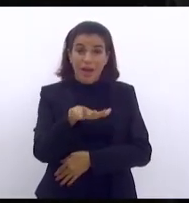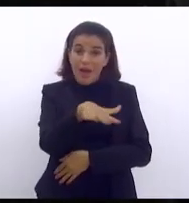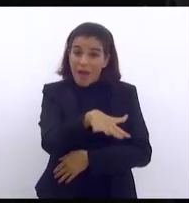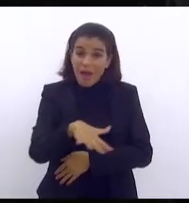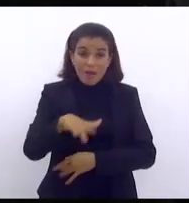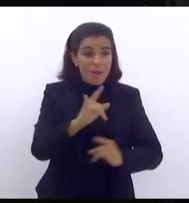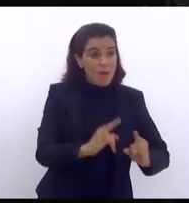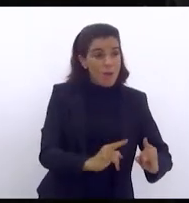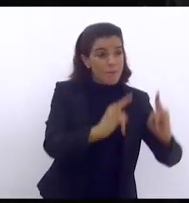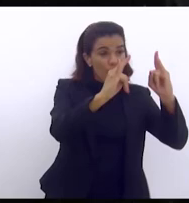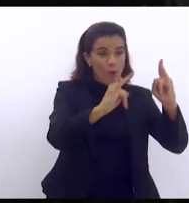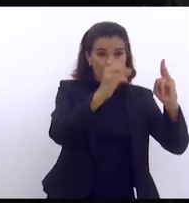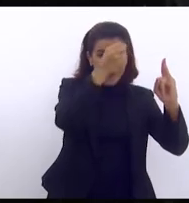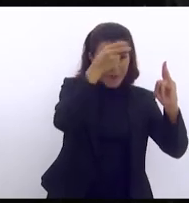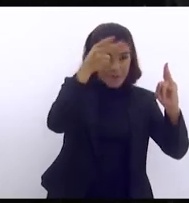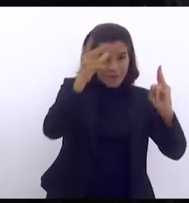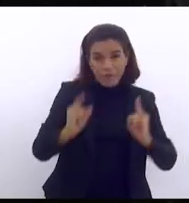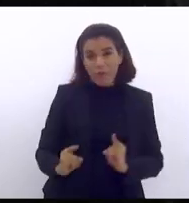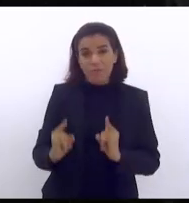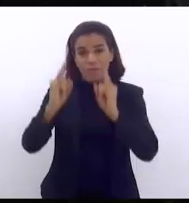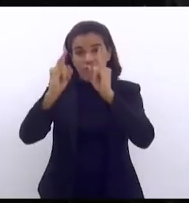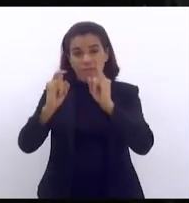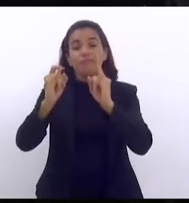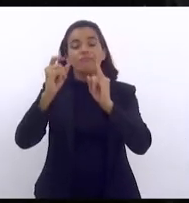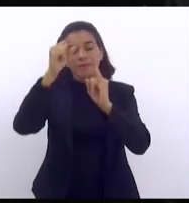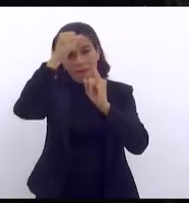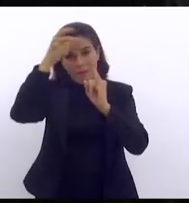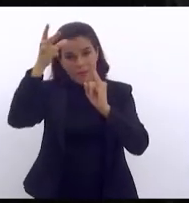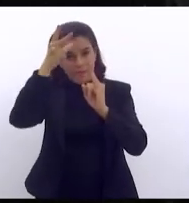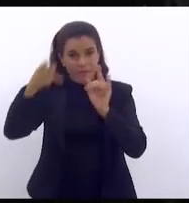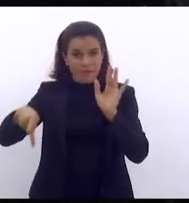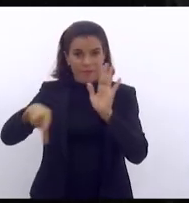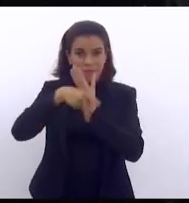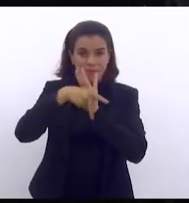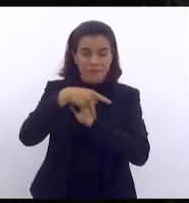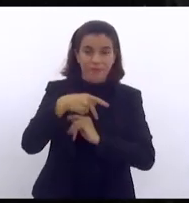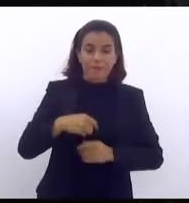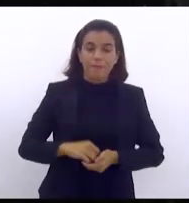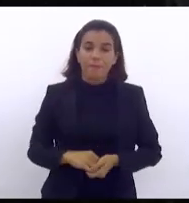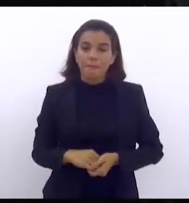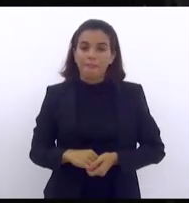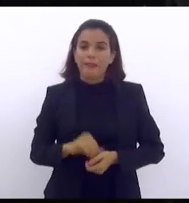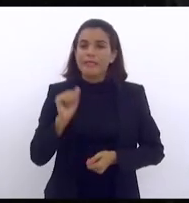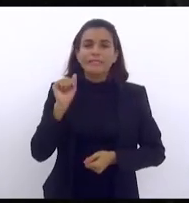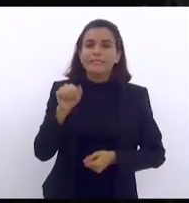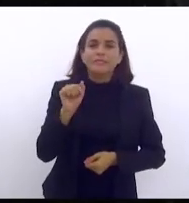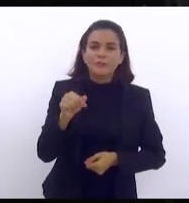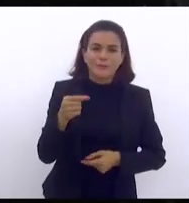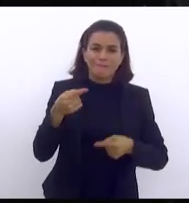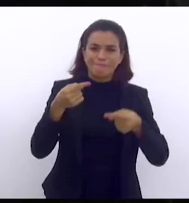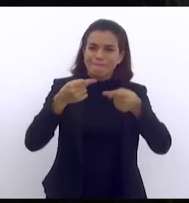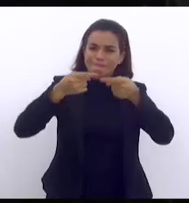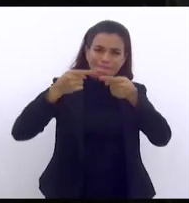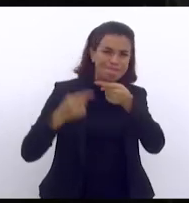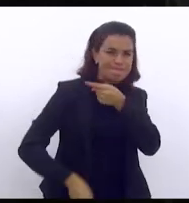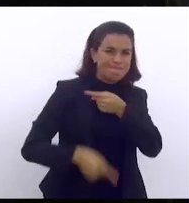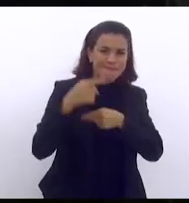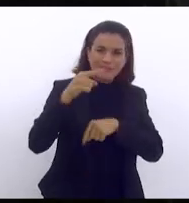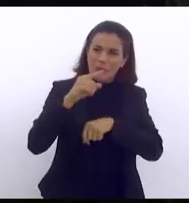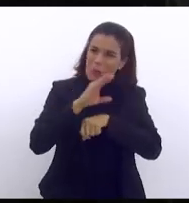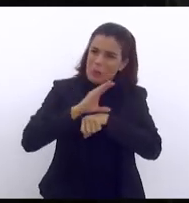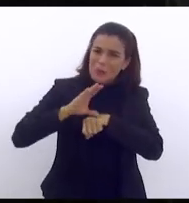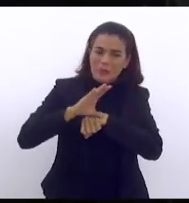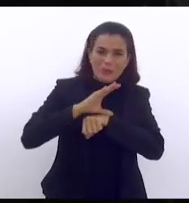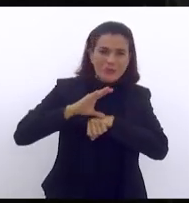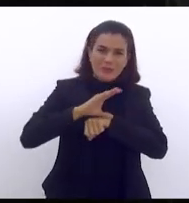prédios da prefeitura isto é de uma inconstitucionalidade